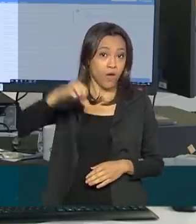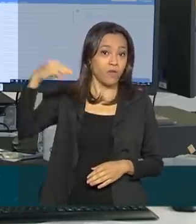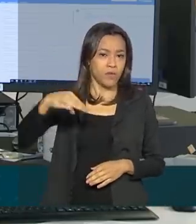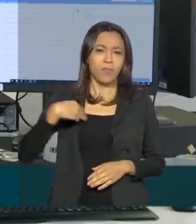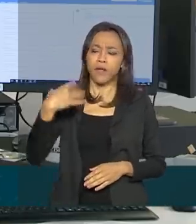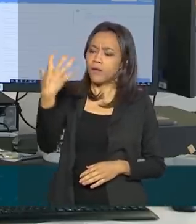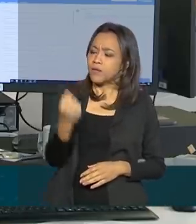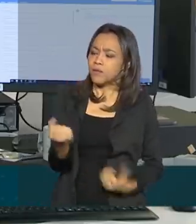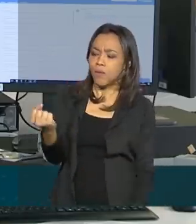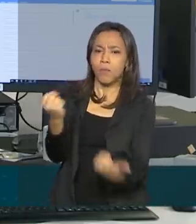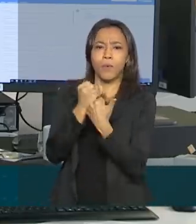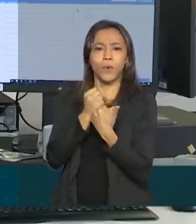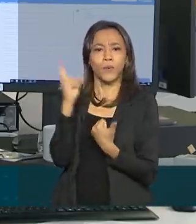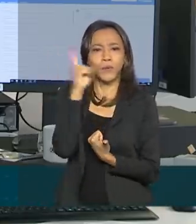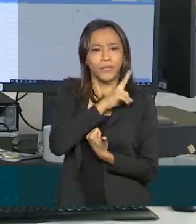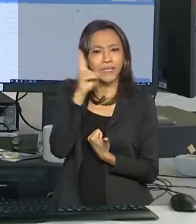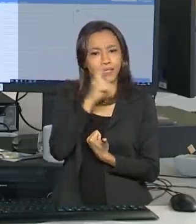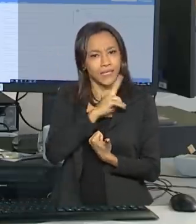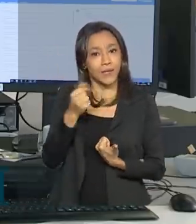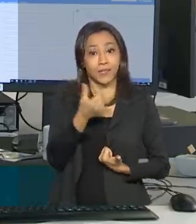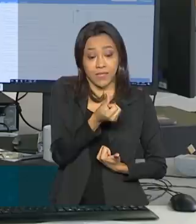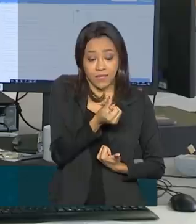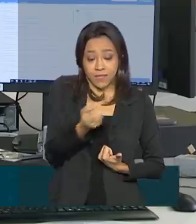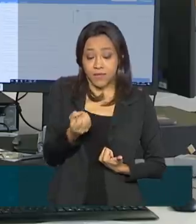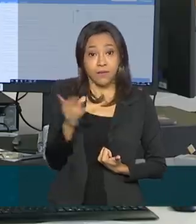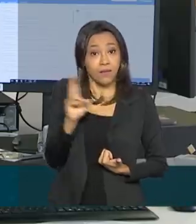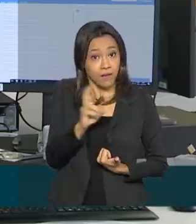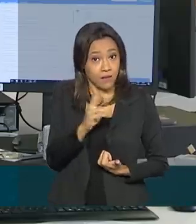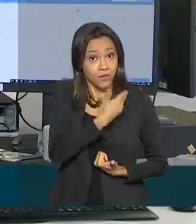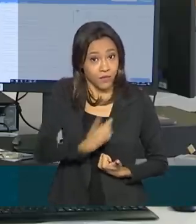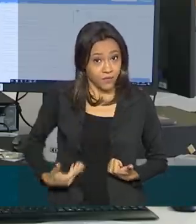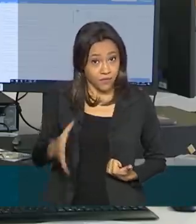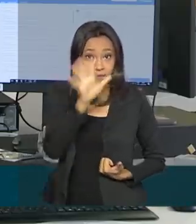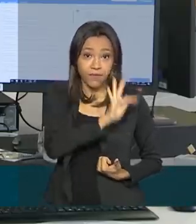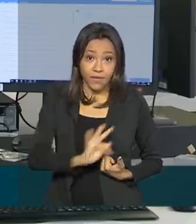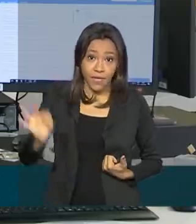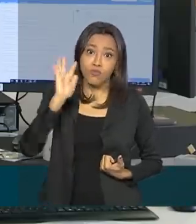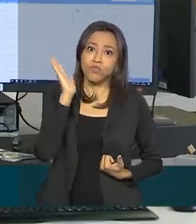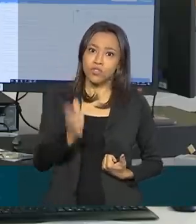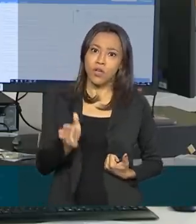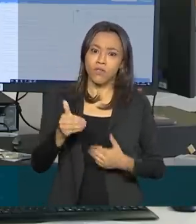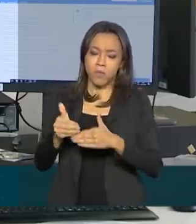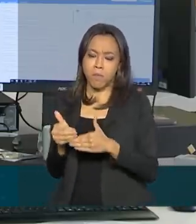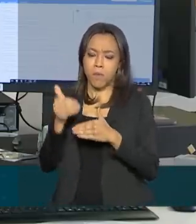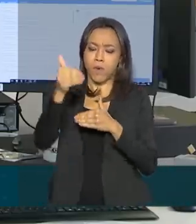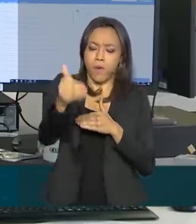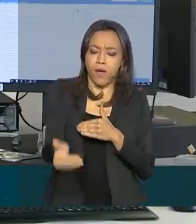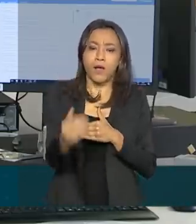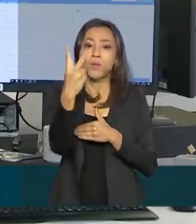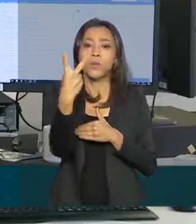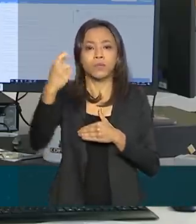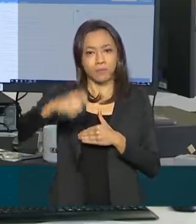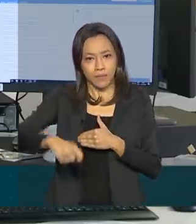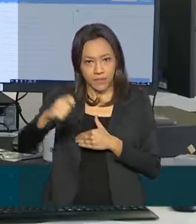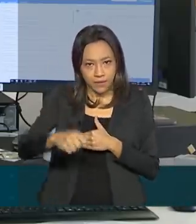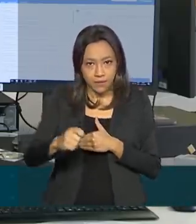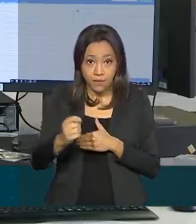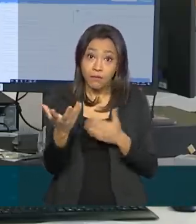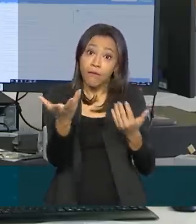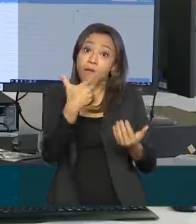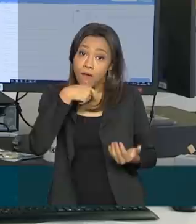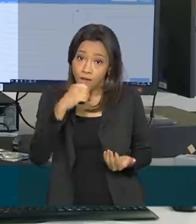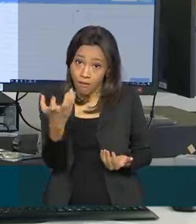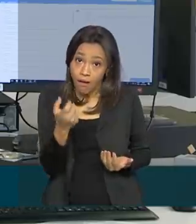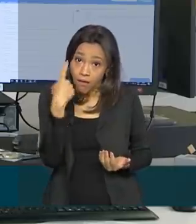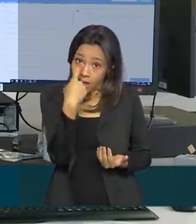emergencial de R$ 600 do governo federal. O benefício foi prorrogado por mais de dois meses. Quem quiser se inscrever